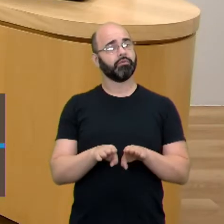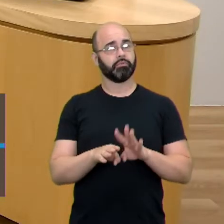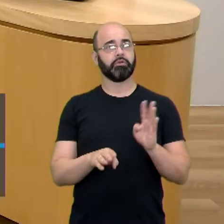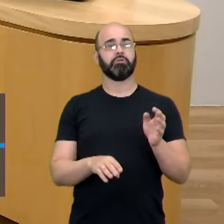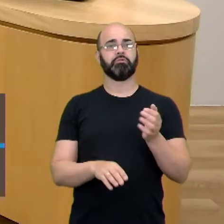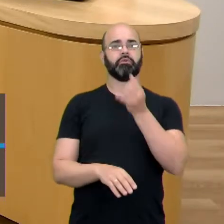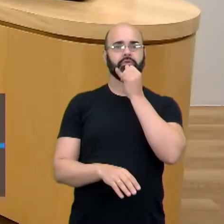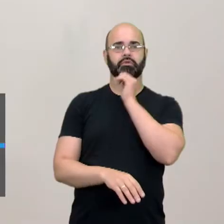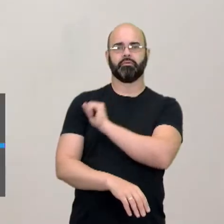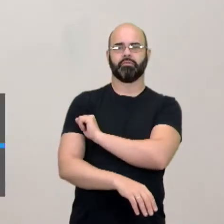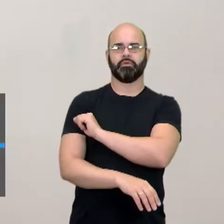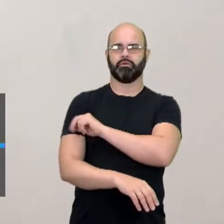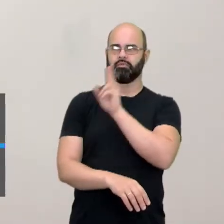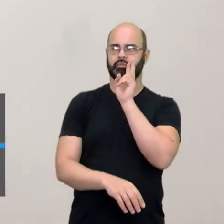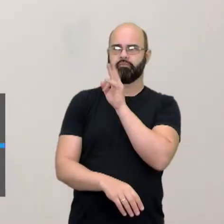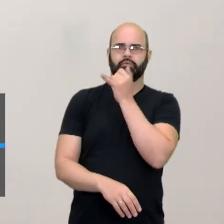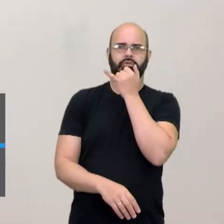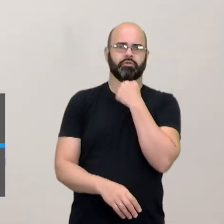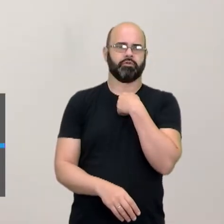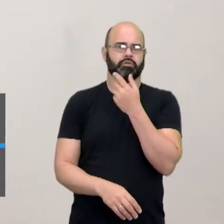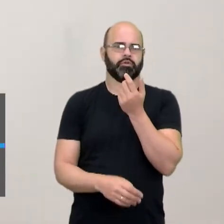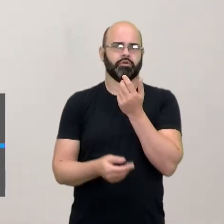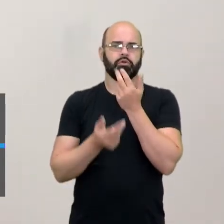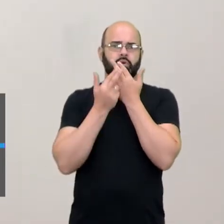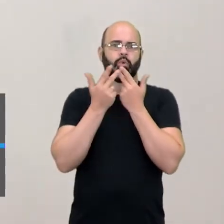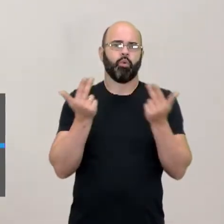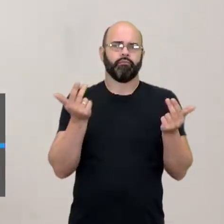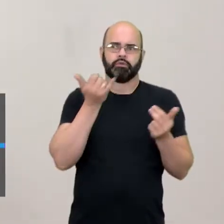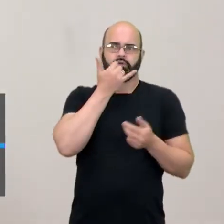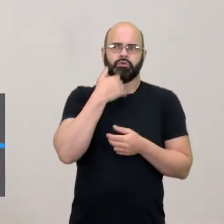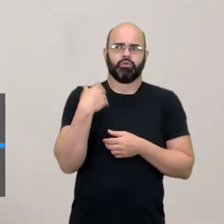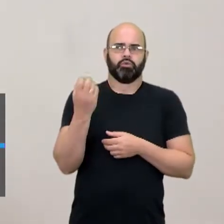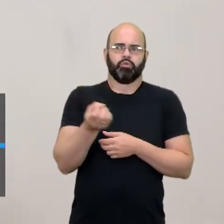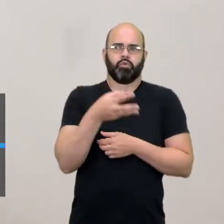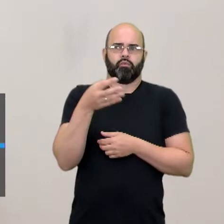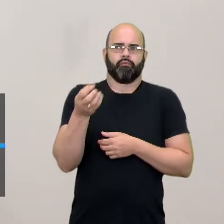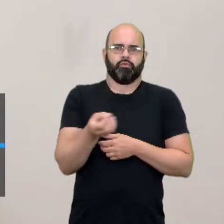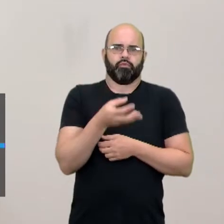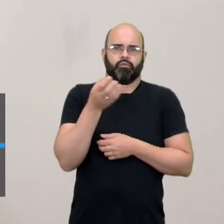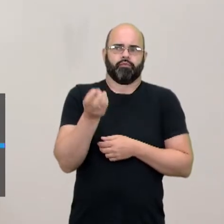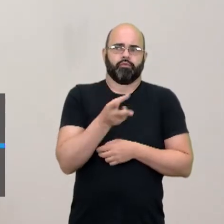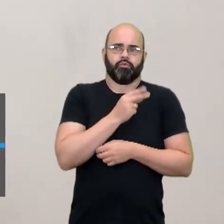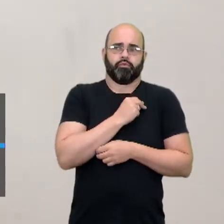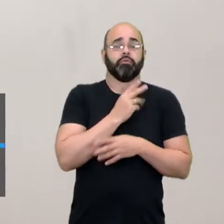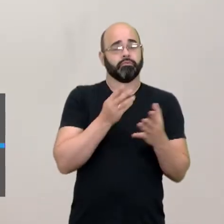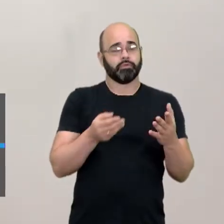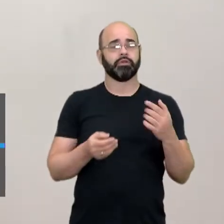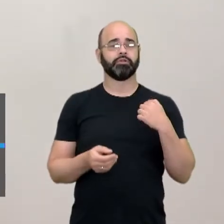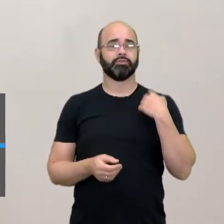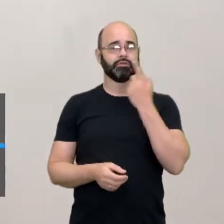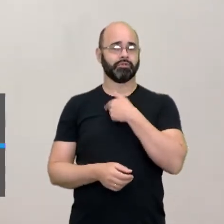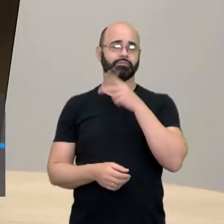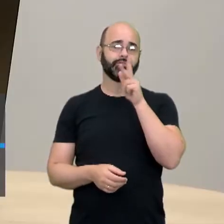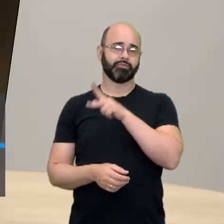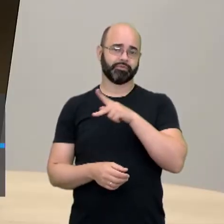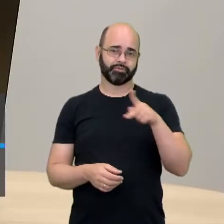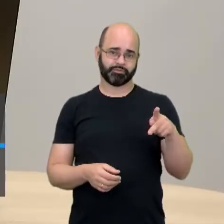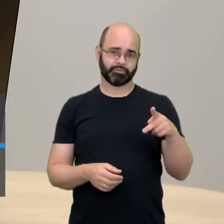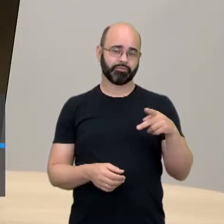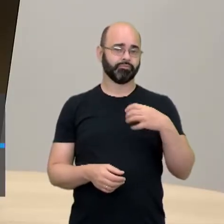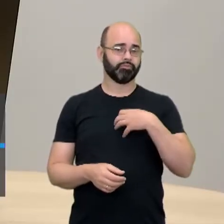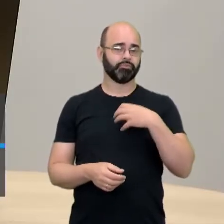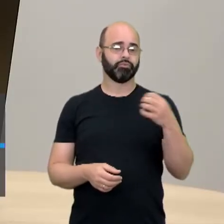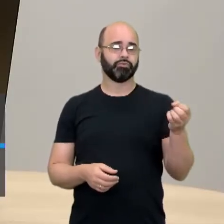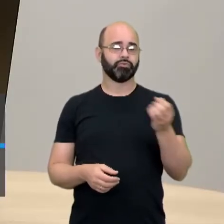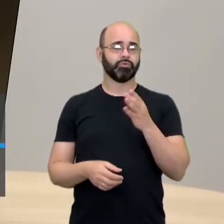nossa, isso é muito novo. O professor fala, nossa, isso é muito novo. Mas para nós, também está sendo muito novo, de